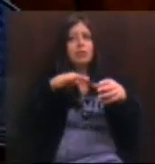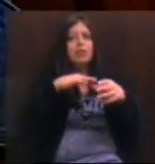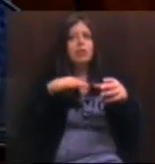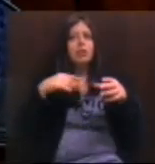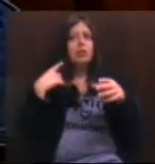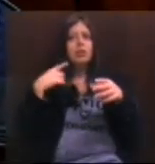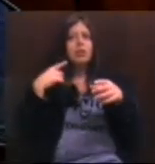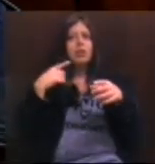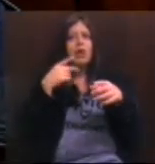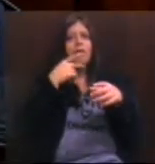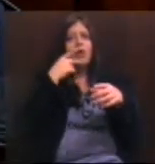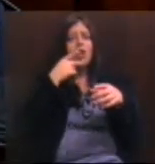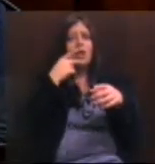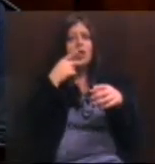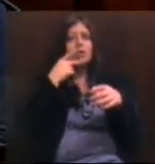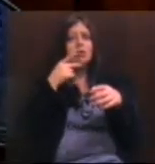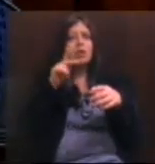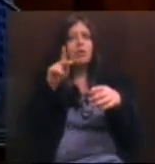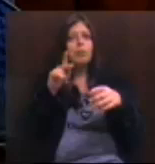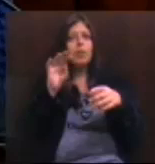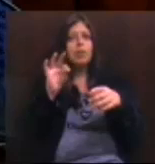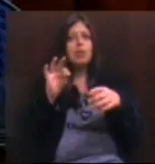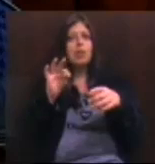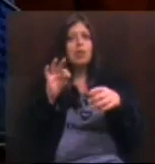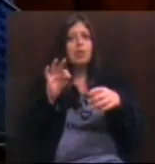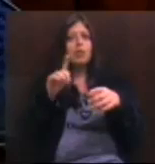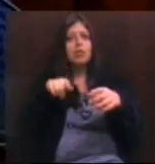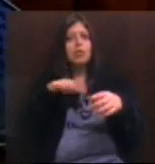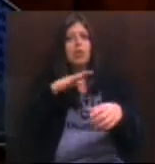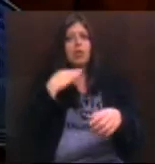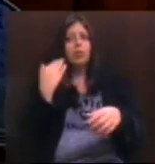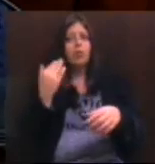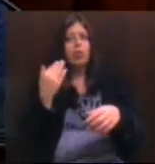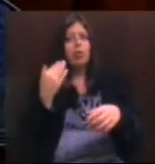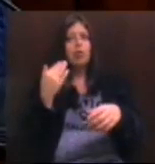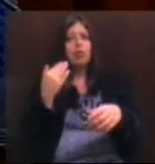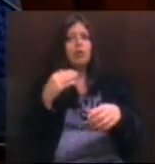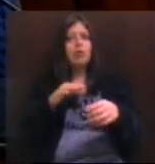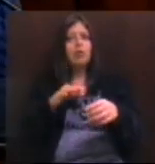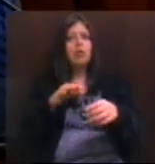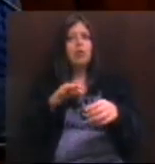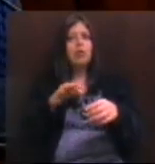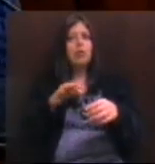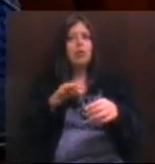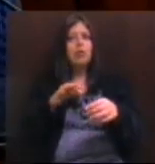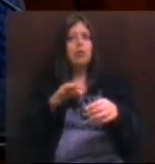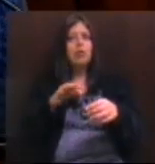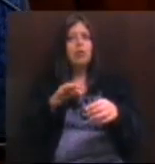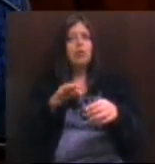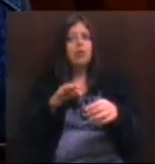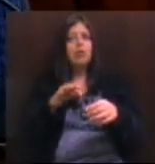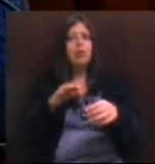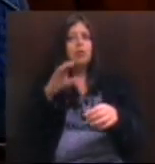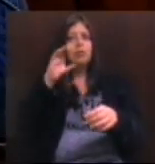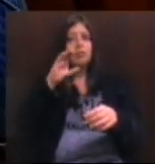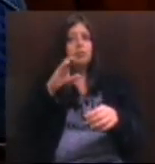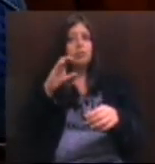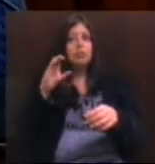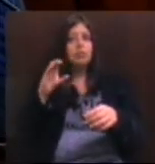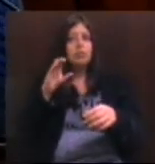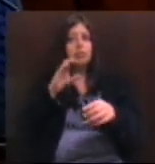todos os petistas tinham que ser mortos ou pessoas que invadiram atos organizados pelo meu mandato. CC,